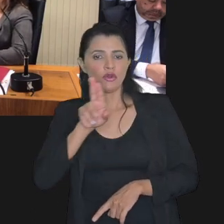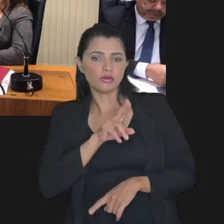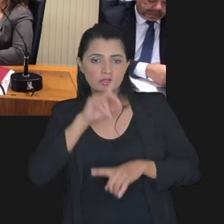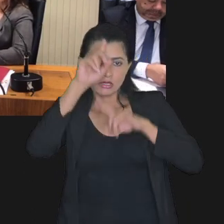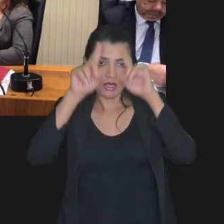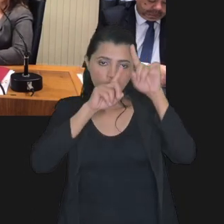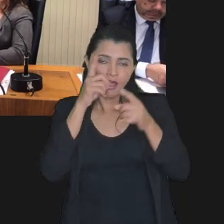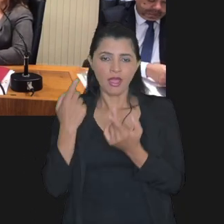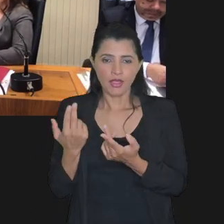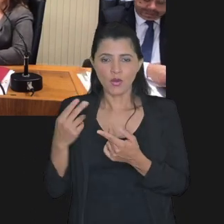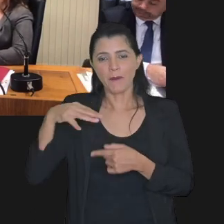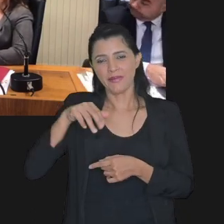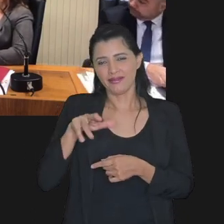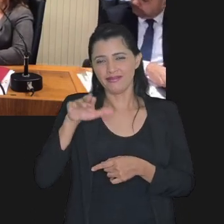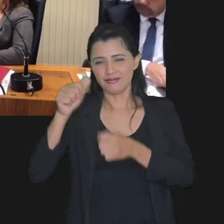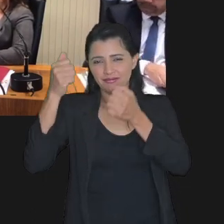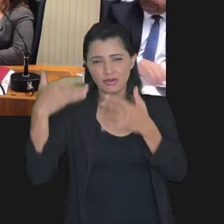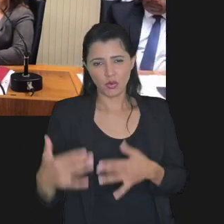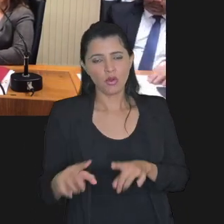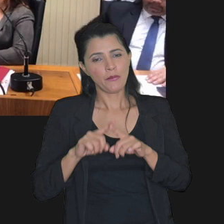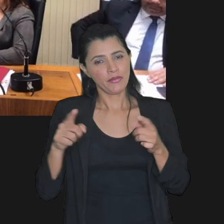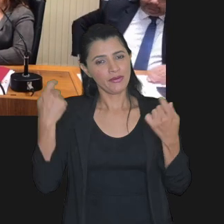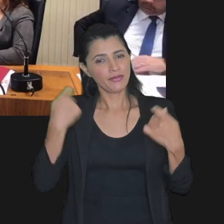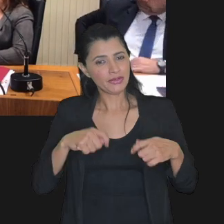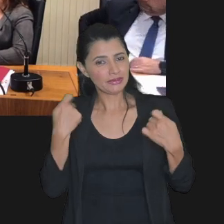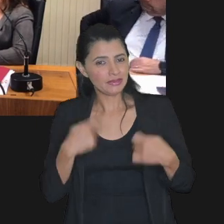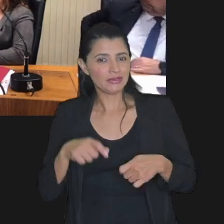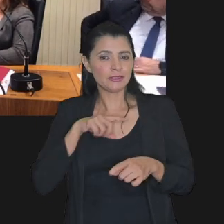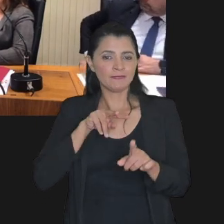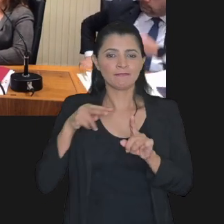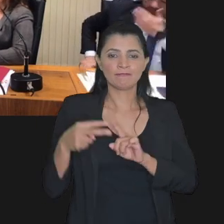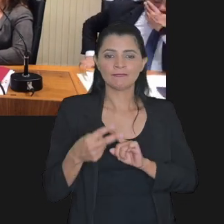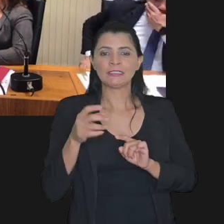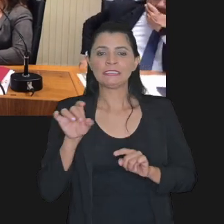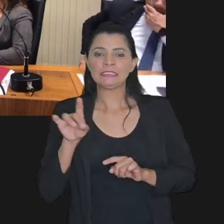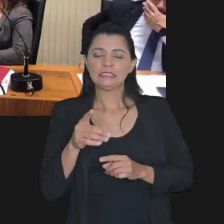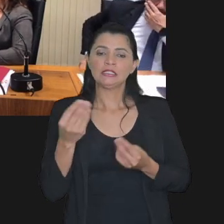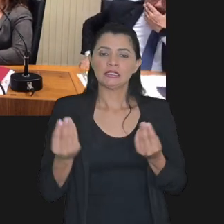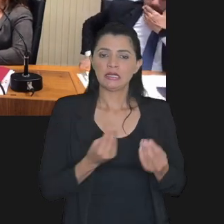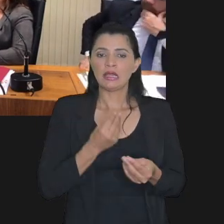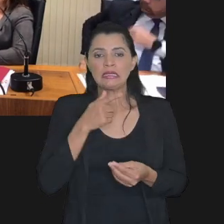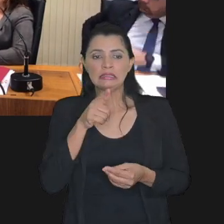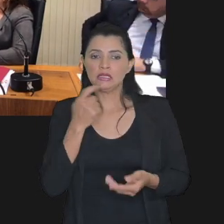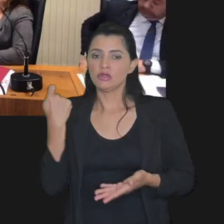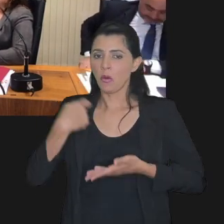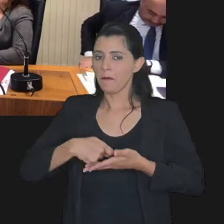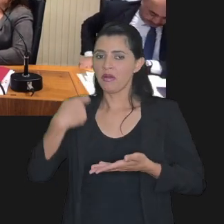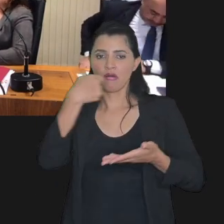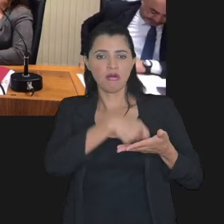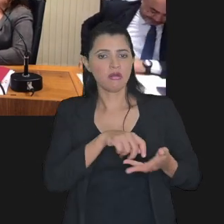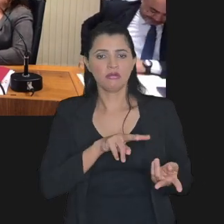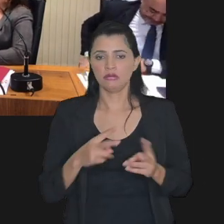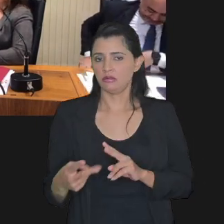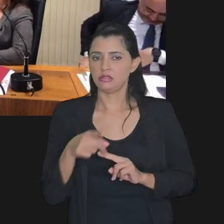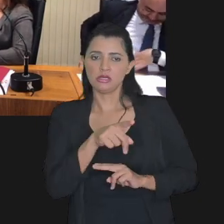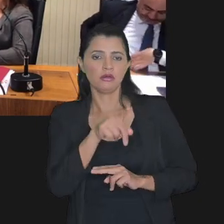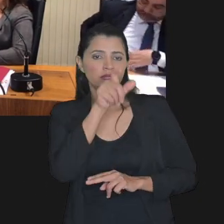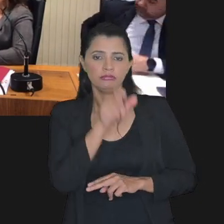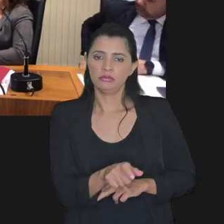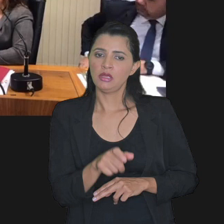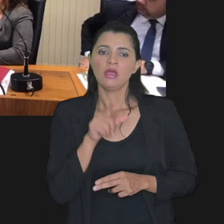criatividade como disse a doutora Mariana mas a gente vai ter que ter uma perspectiva de caso não honrada a transação